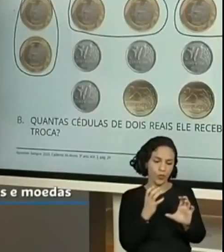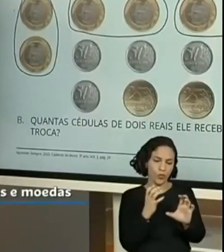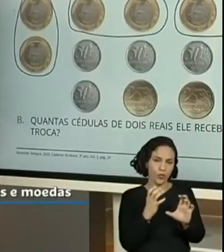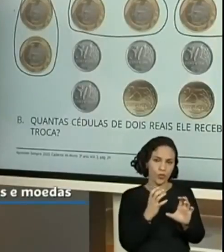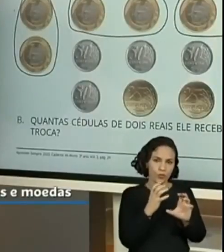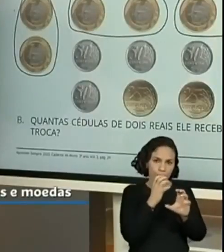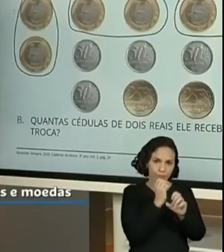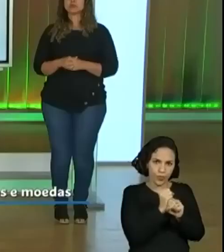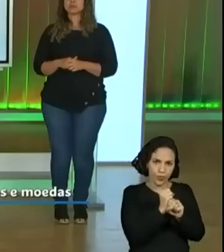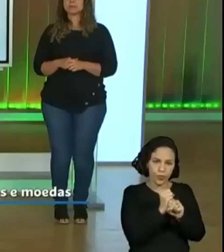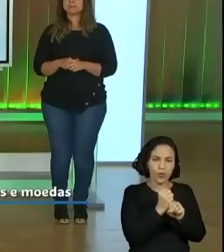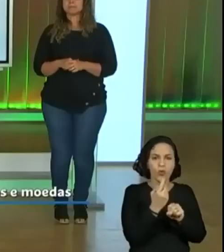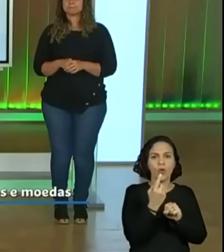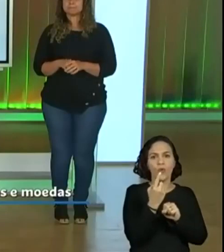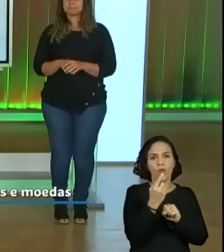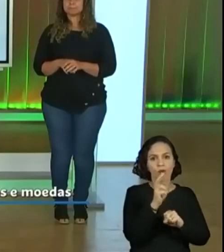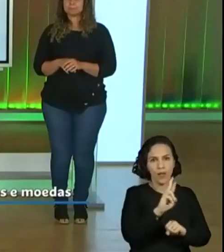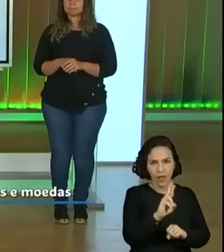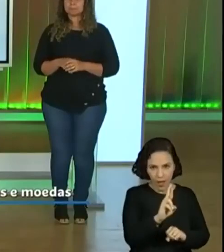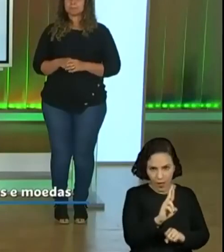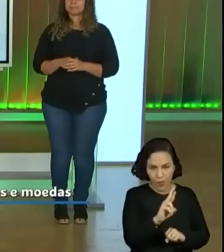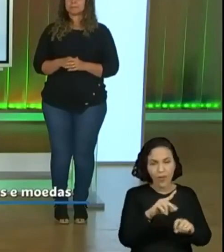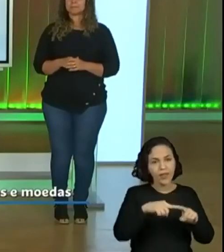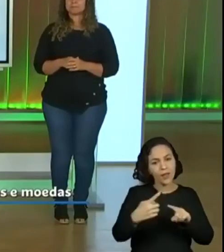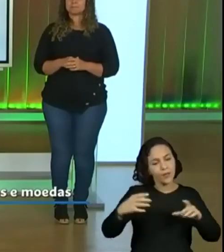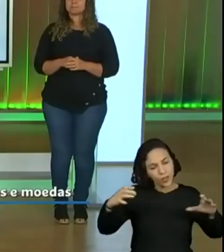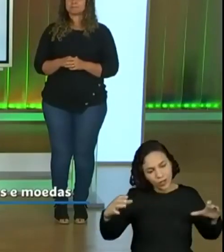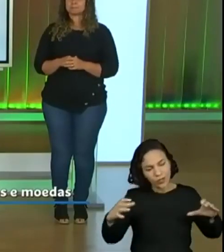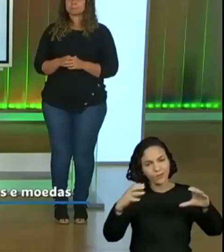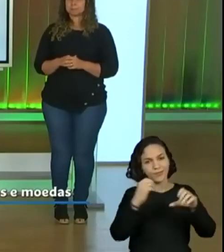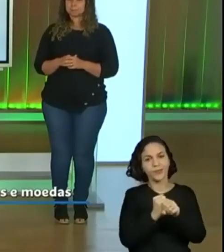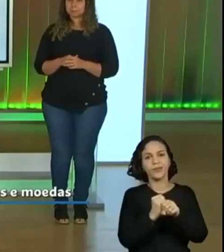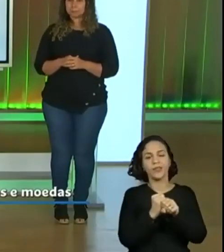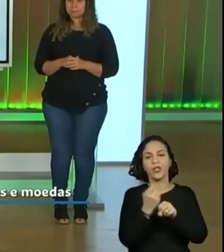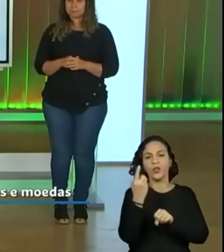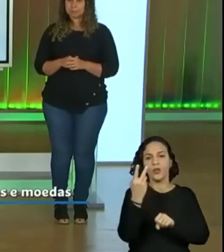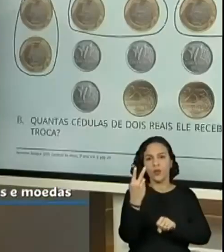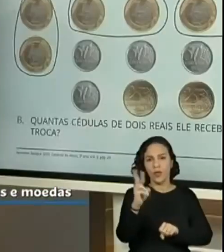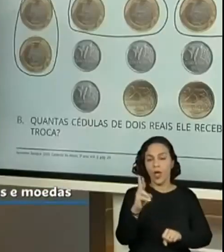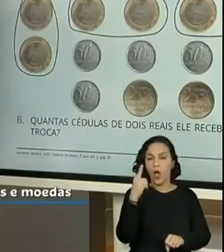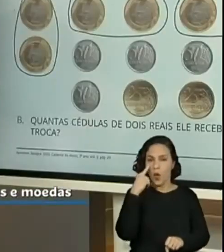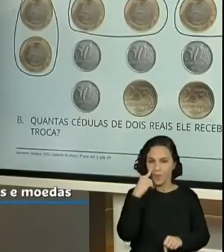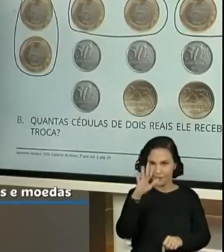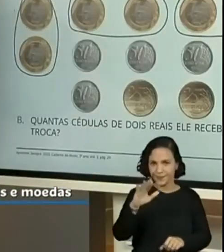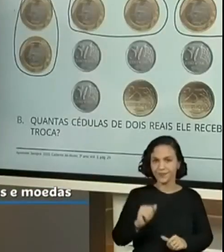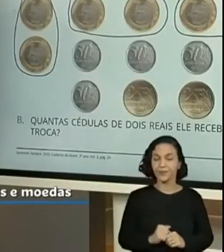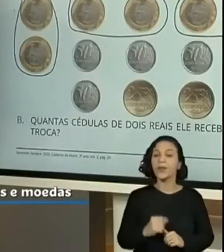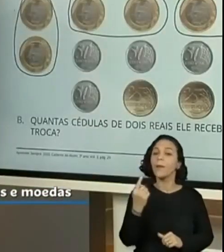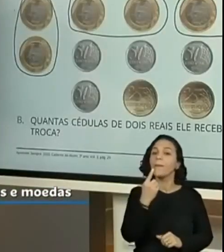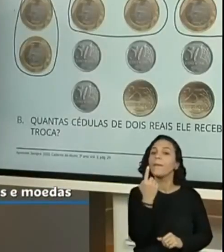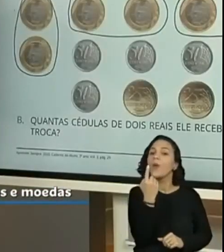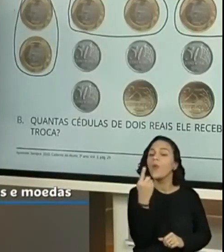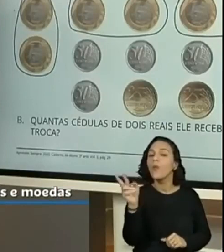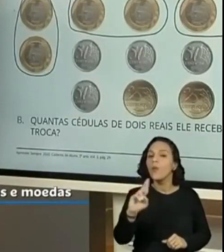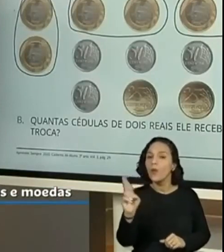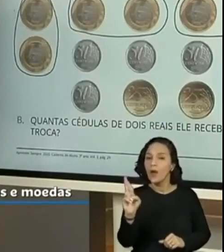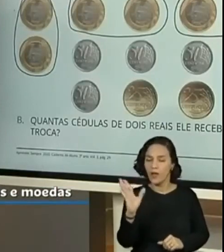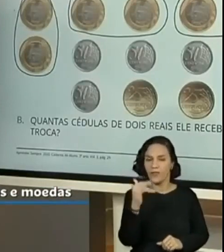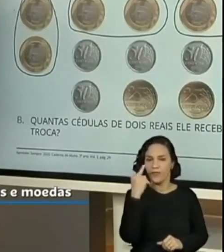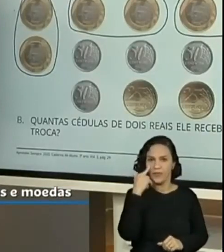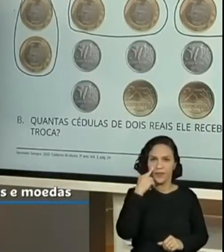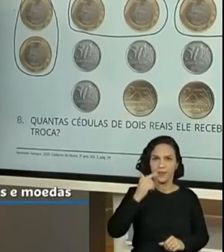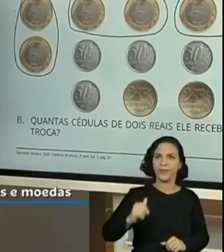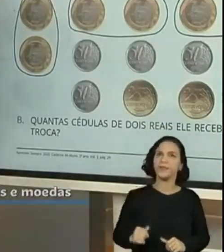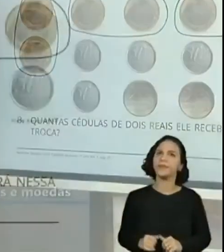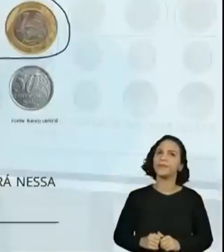formar dois reais. Isso. Que tal? Vamos fazer assim? Primeiro vamos juntar e formar um real com a moeda de cinquenta